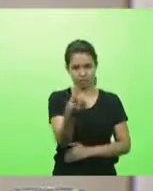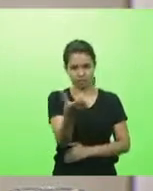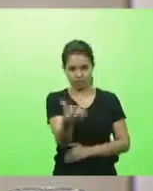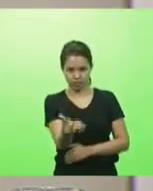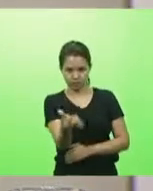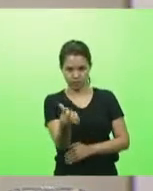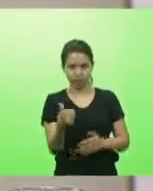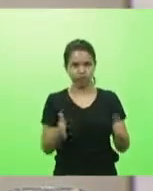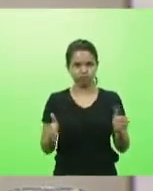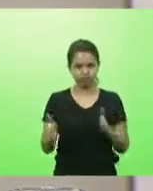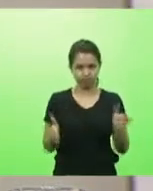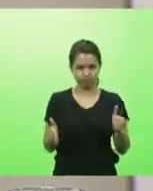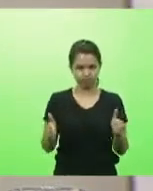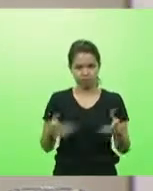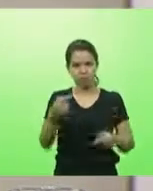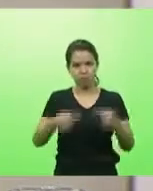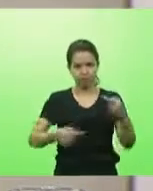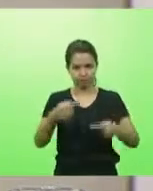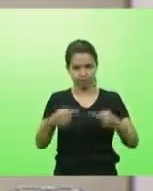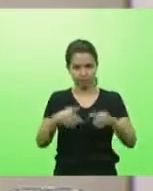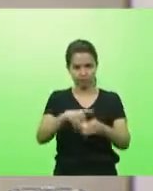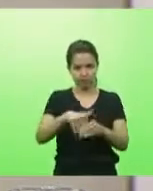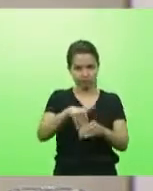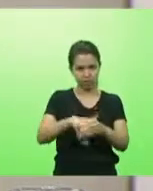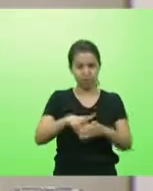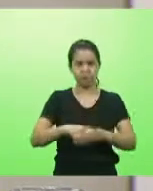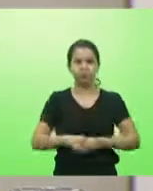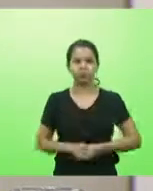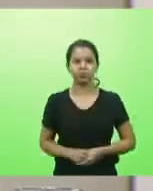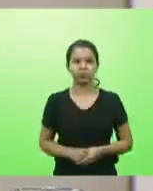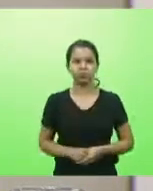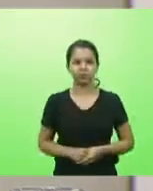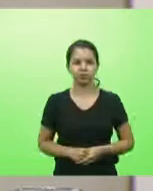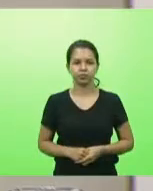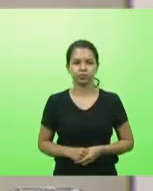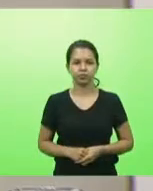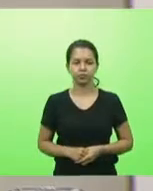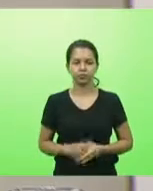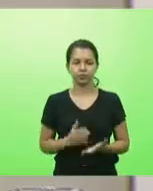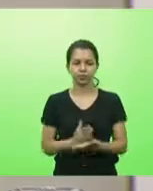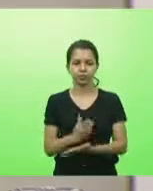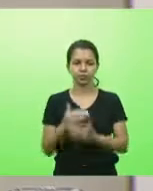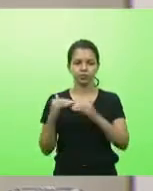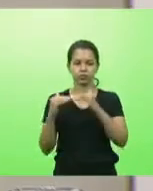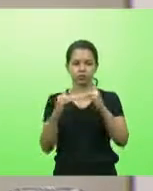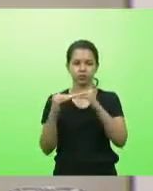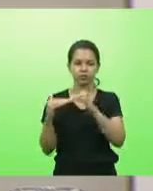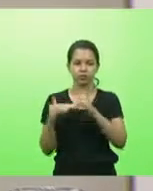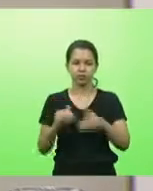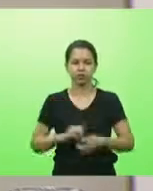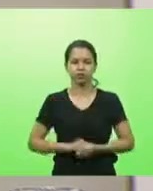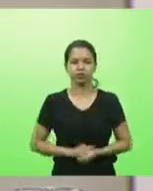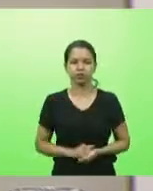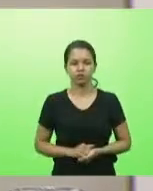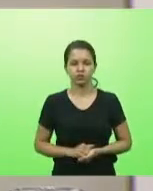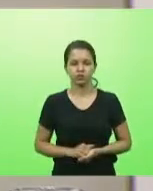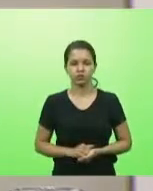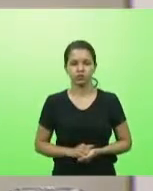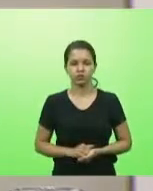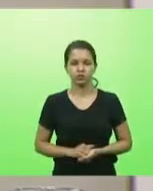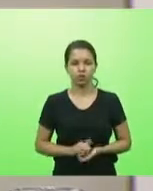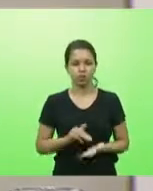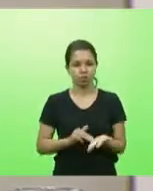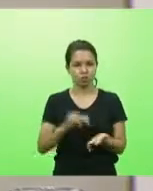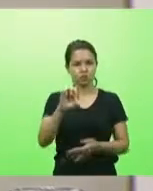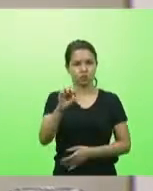não havendo quem queira discutir, em votação, deputados que aprovam, permaneçam como se encontram. Aprovado por unanimidade. Moção